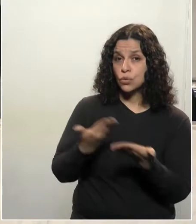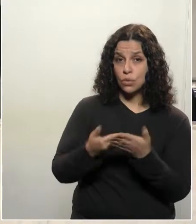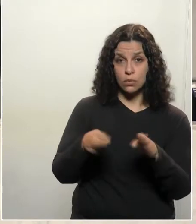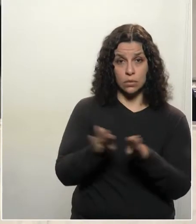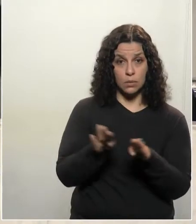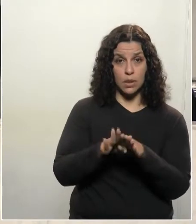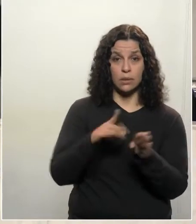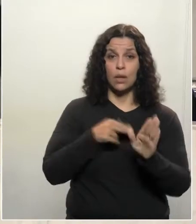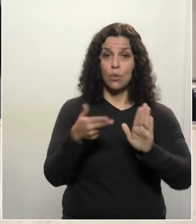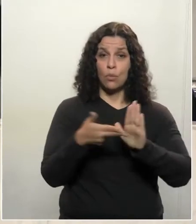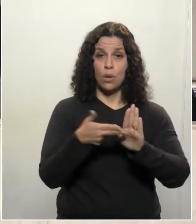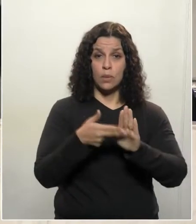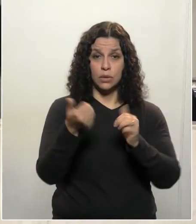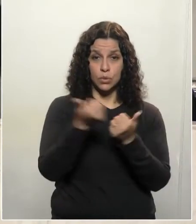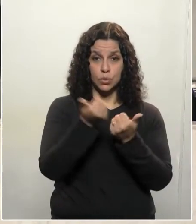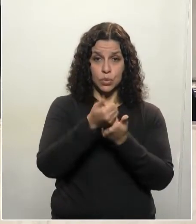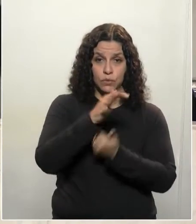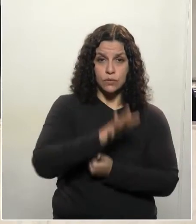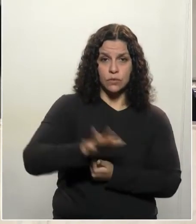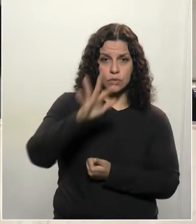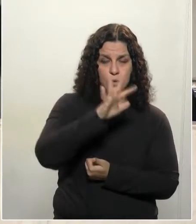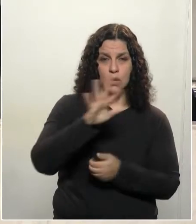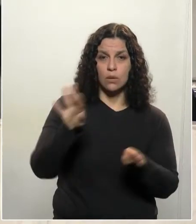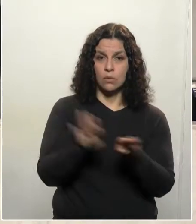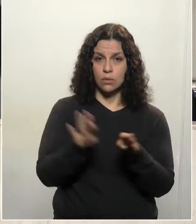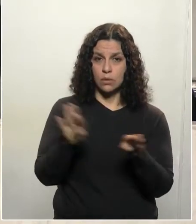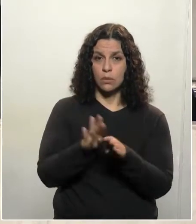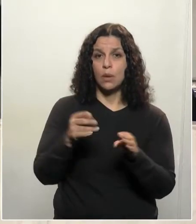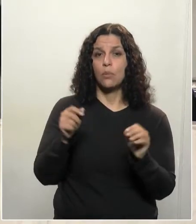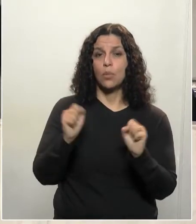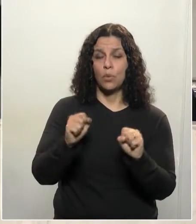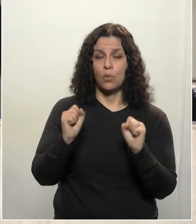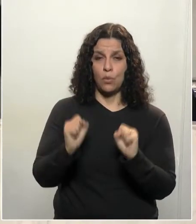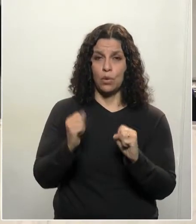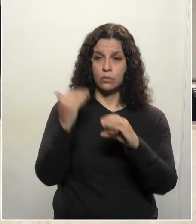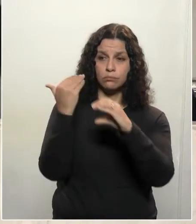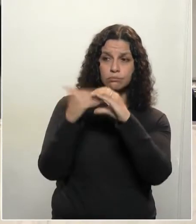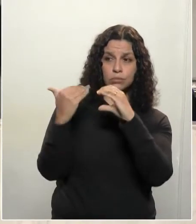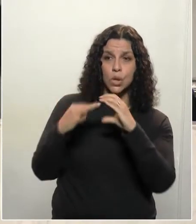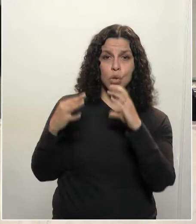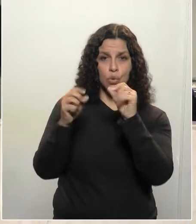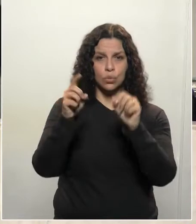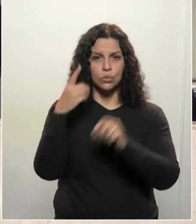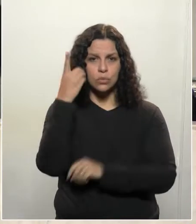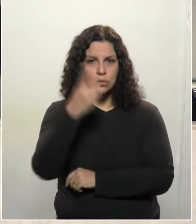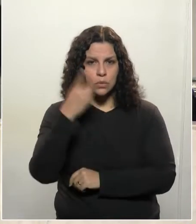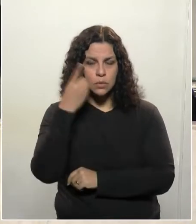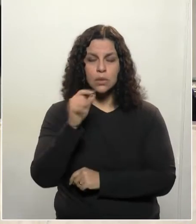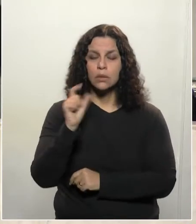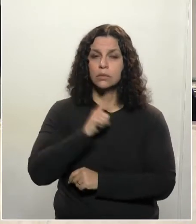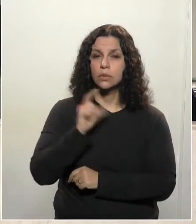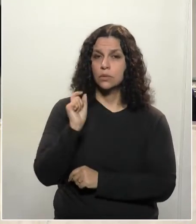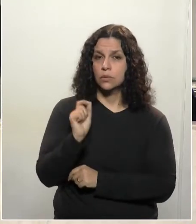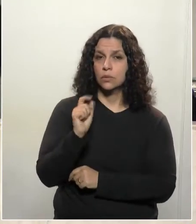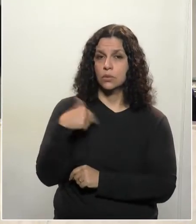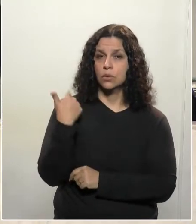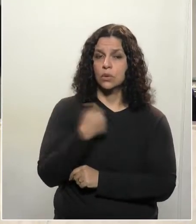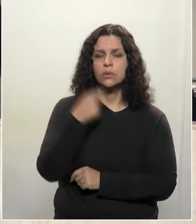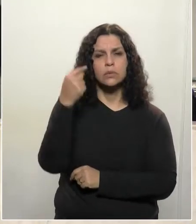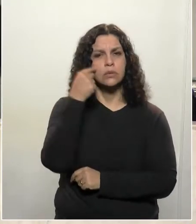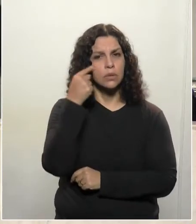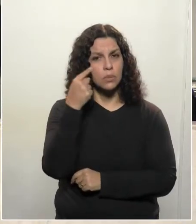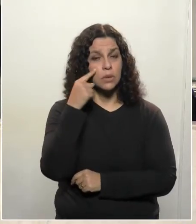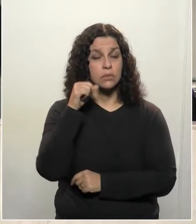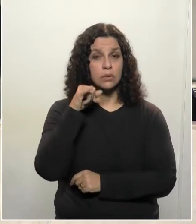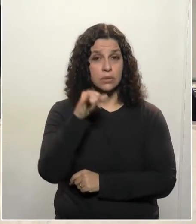foi feita uma emenda substitutiva geral que deveria ser encaminhada a todas as senhoras e senhores parlamentares, que eu penso